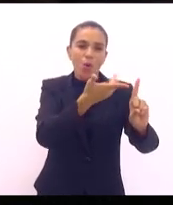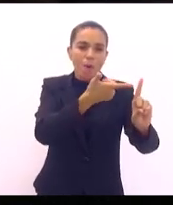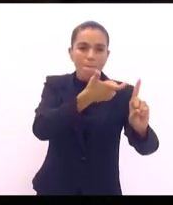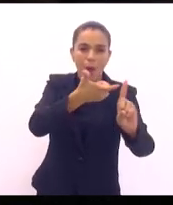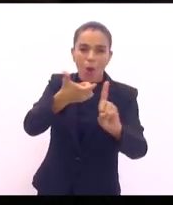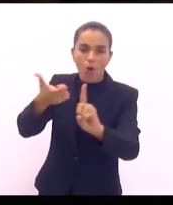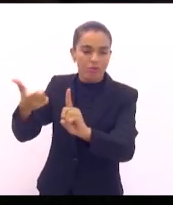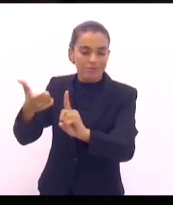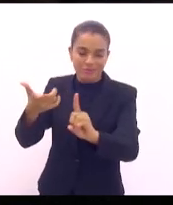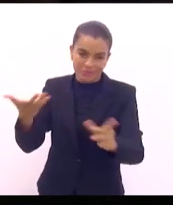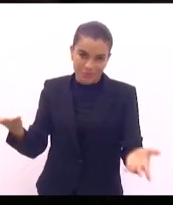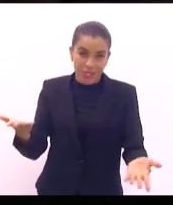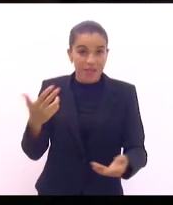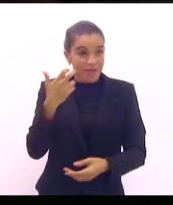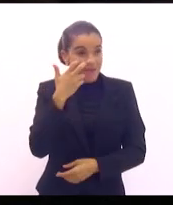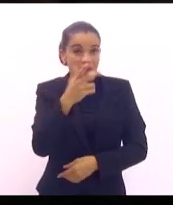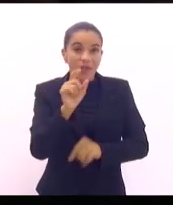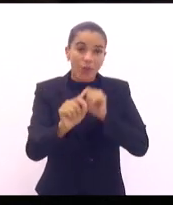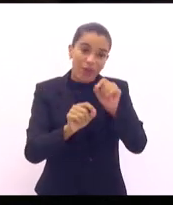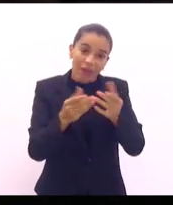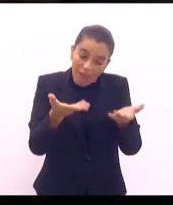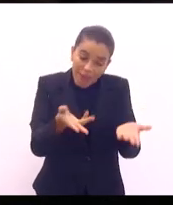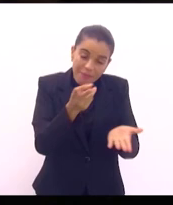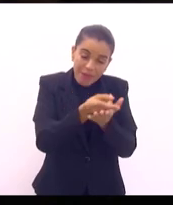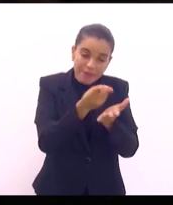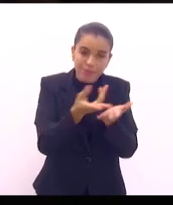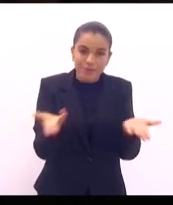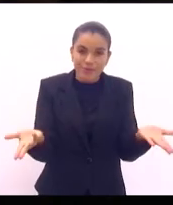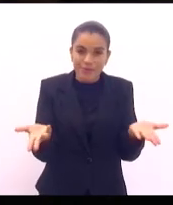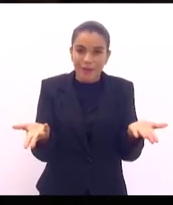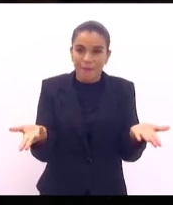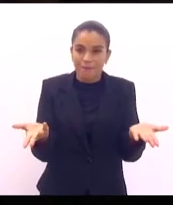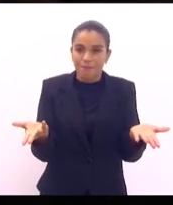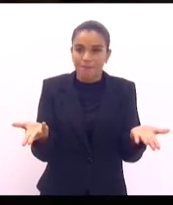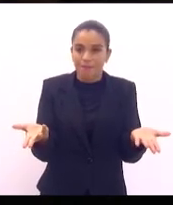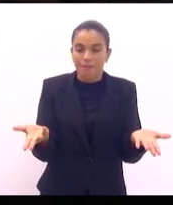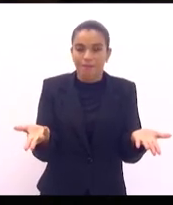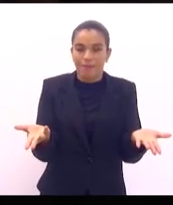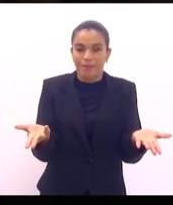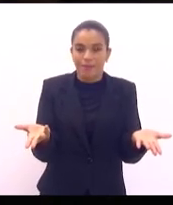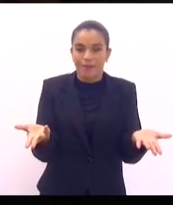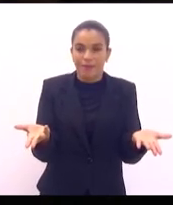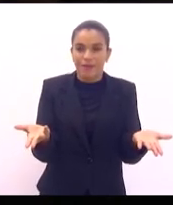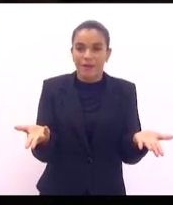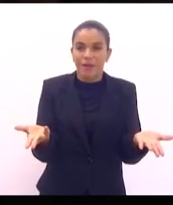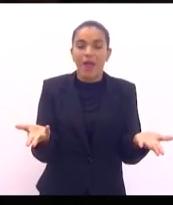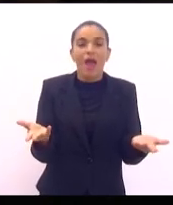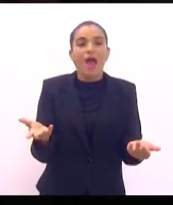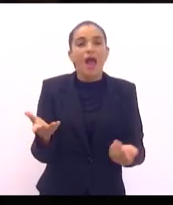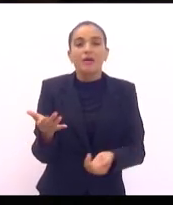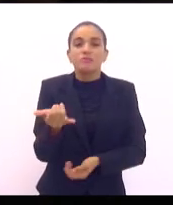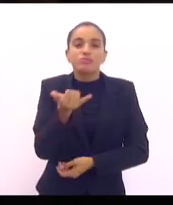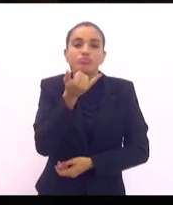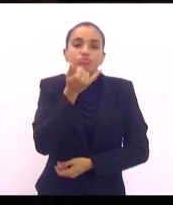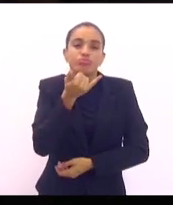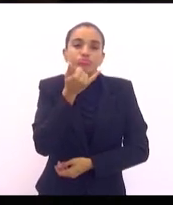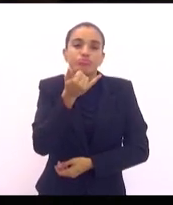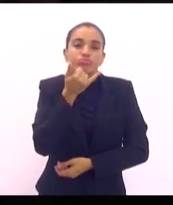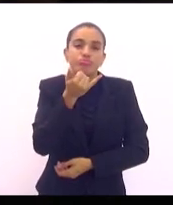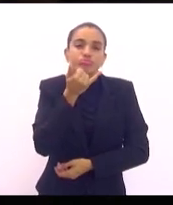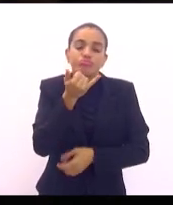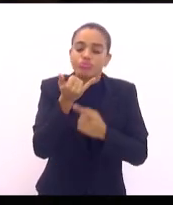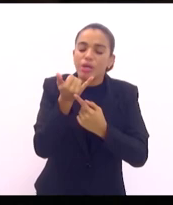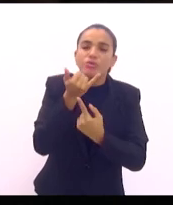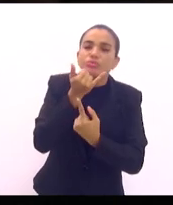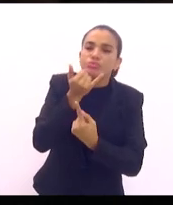E o que nós estamos vendo é exatamente isso, a título dos pretextos mais